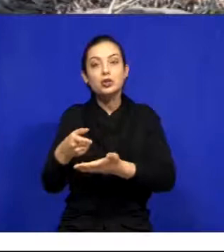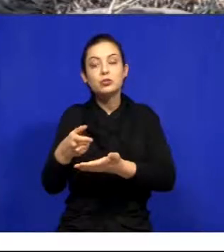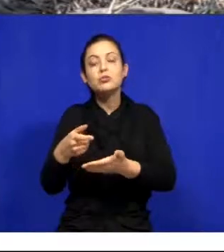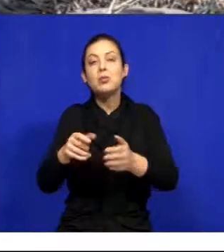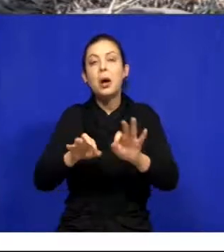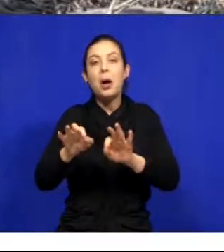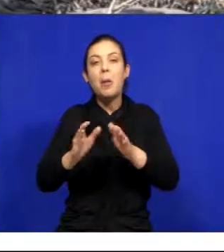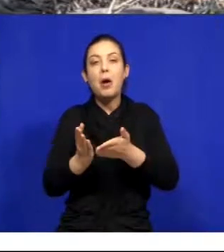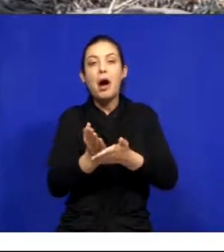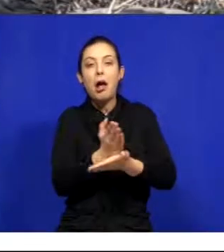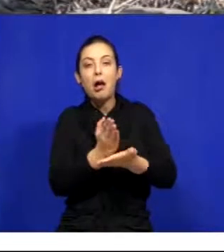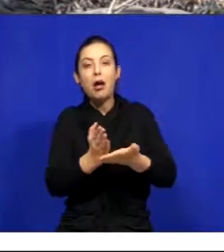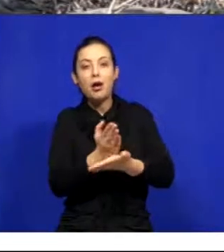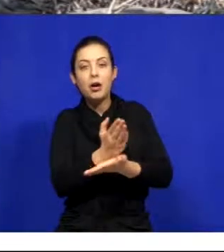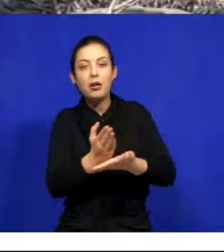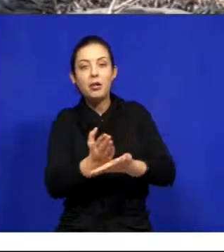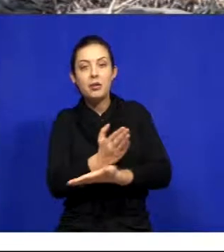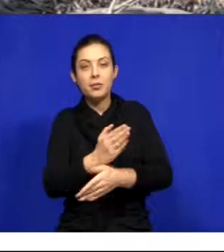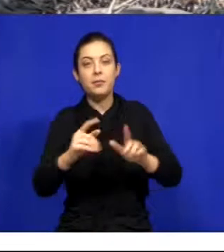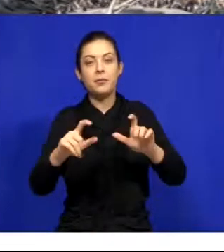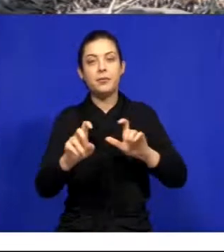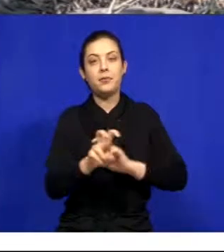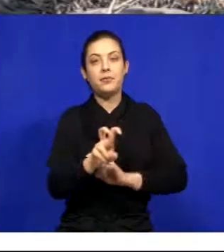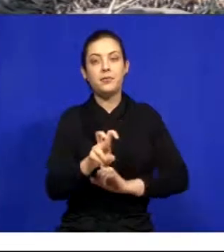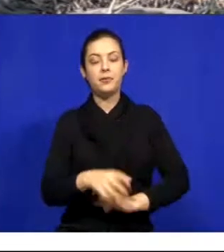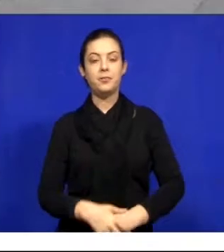munícipes. A foto 5.